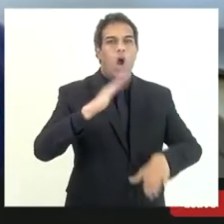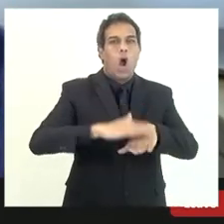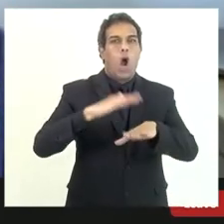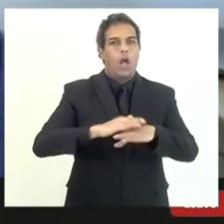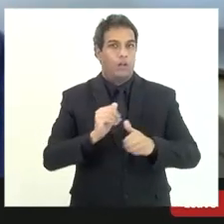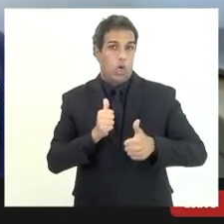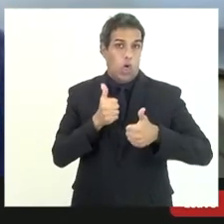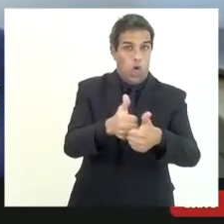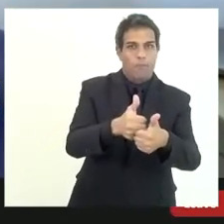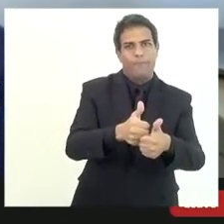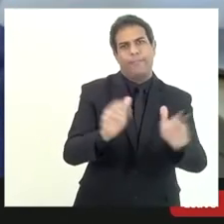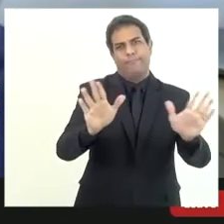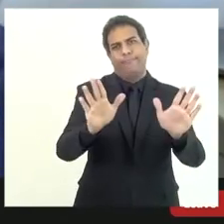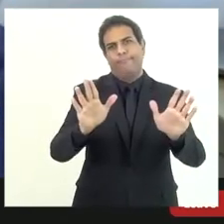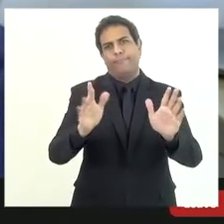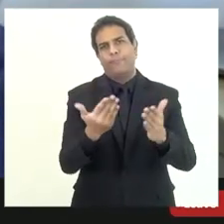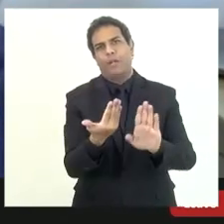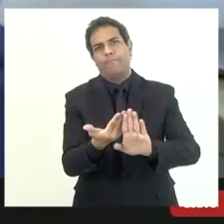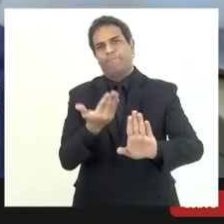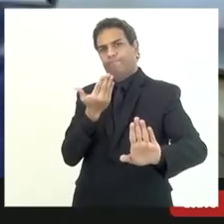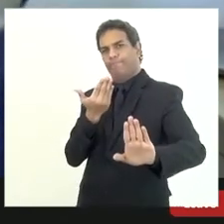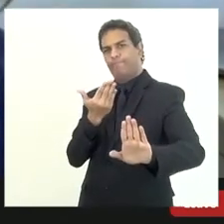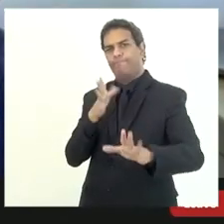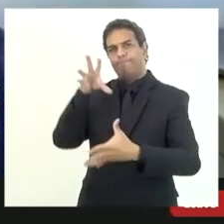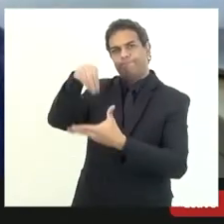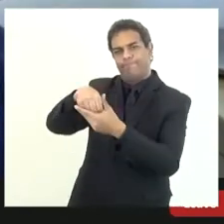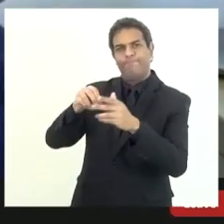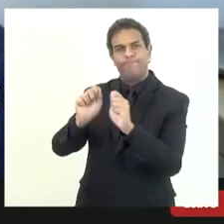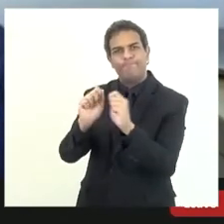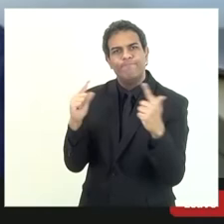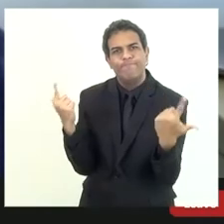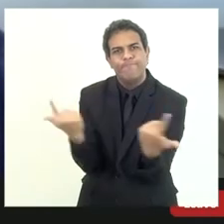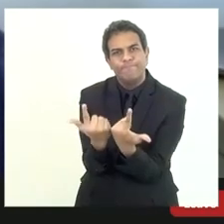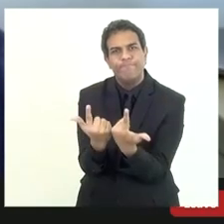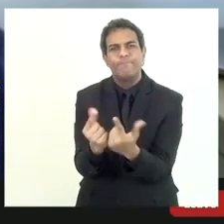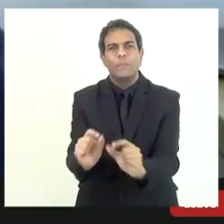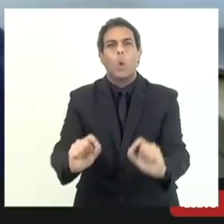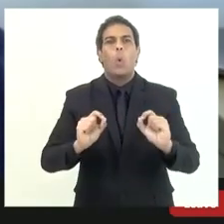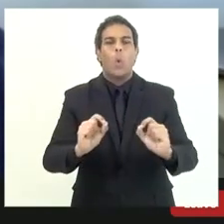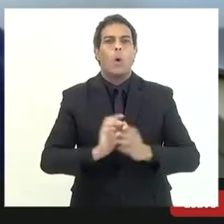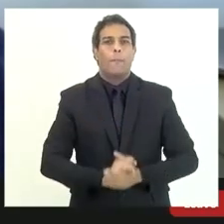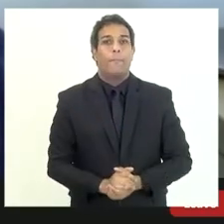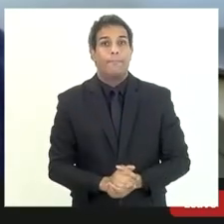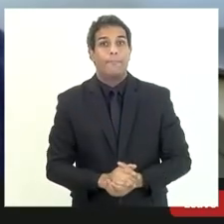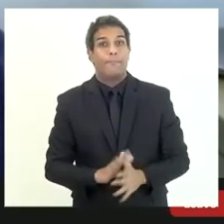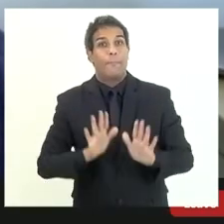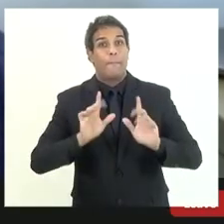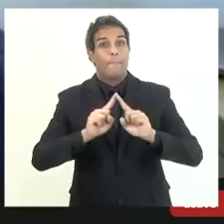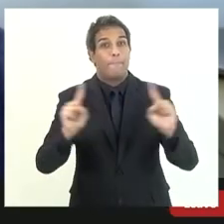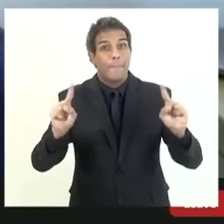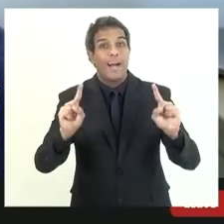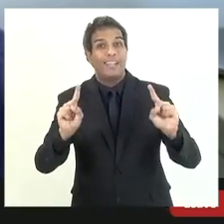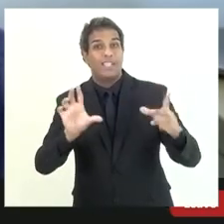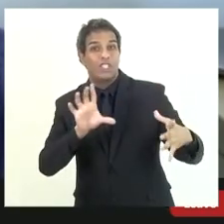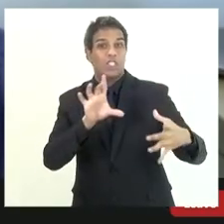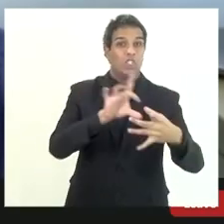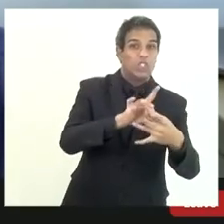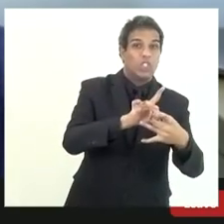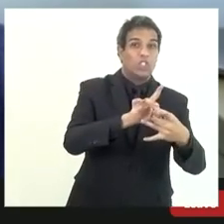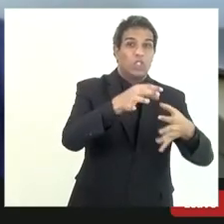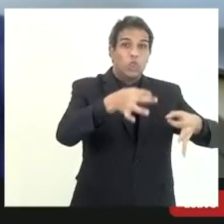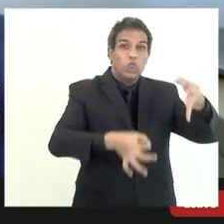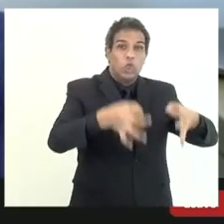acompanhar esse tipo de questão mas ficou necessário para intervenção nossa junto ao tribunal para